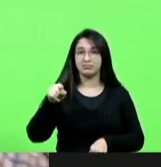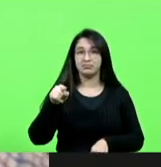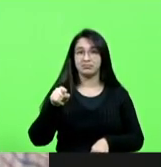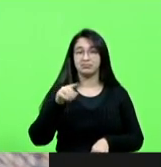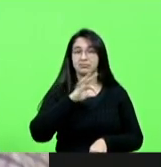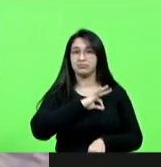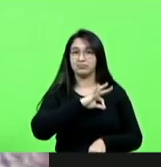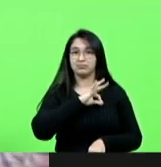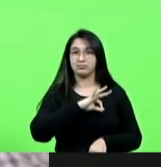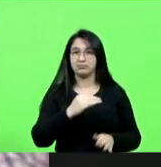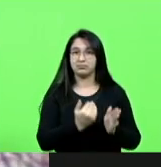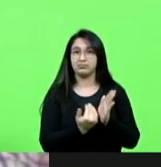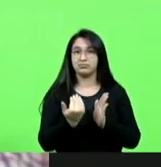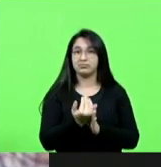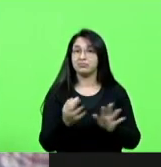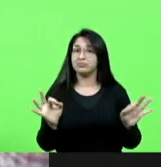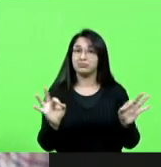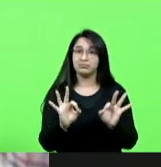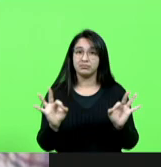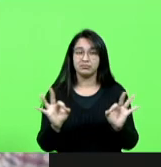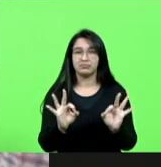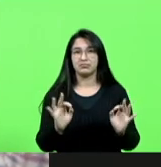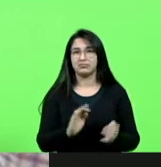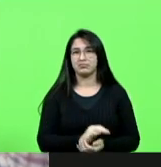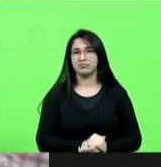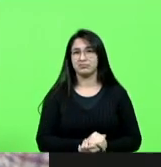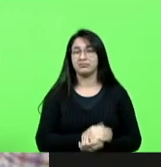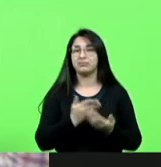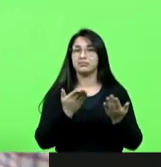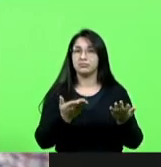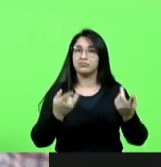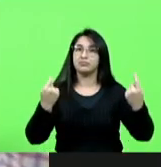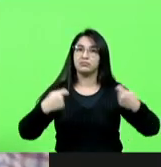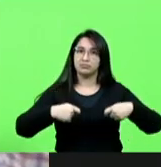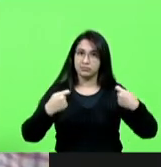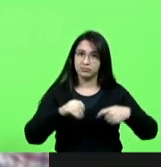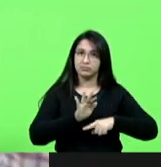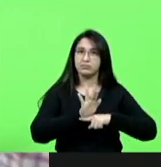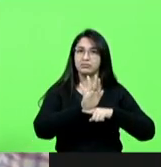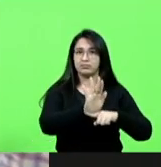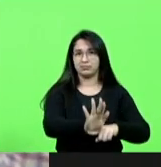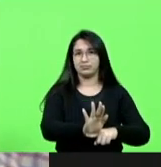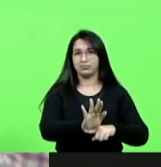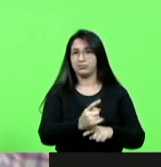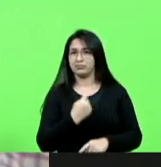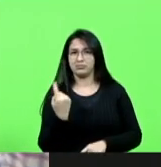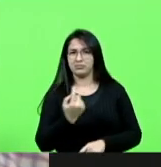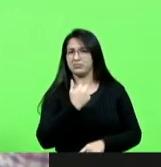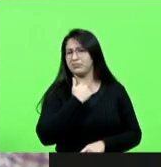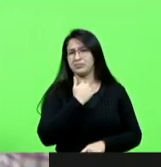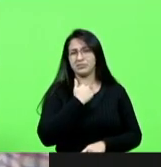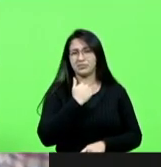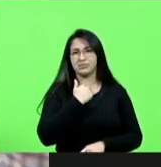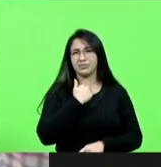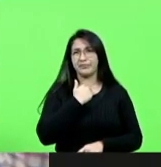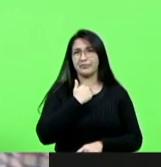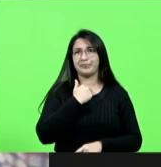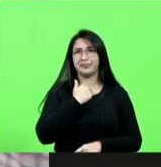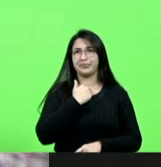A segurança pública está precisando da ajuda e nós não podemos fazer esse tipo de